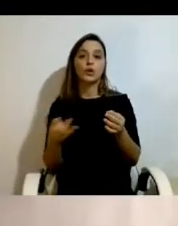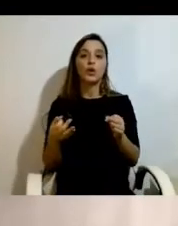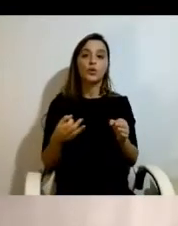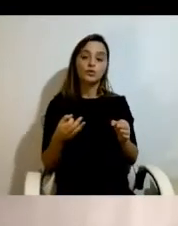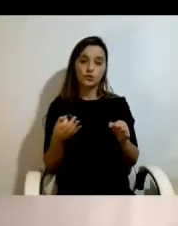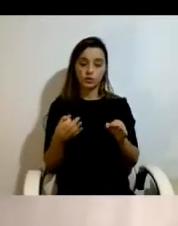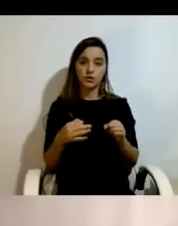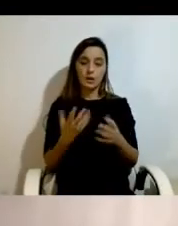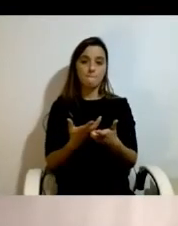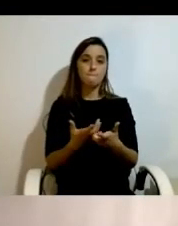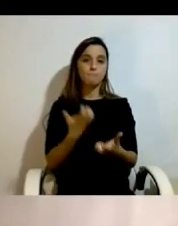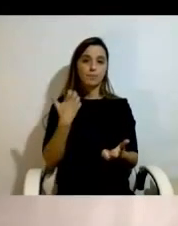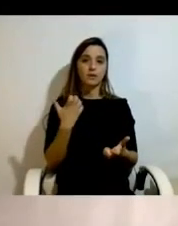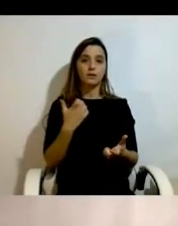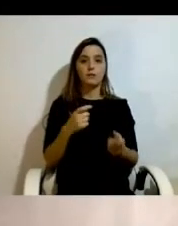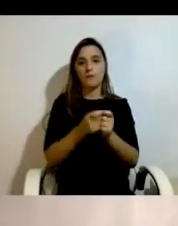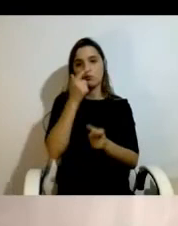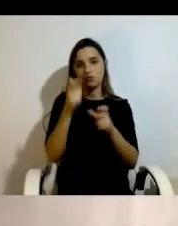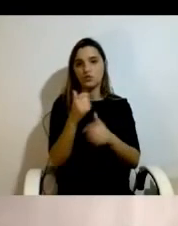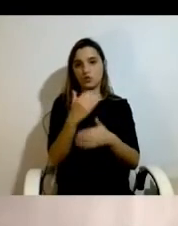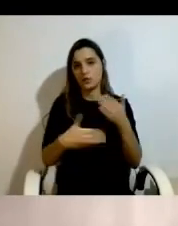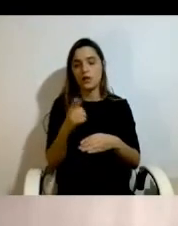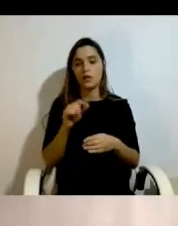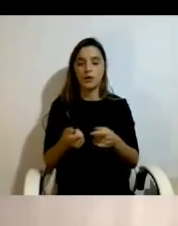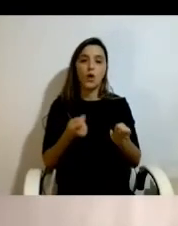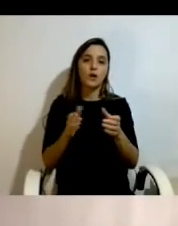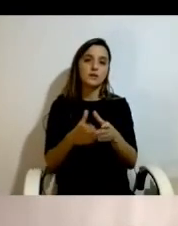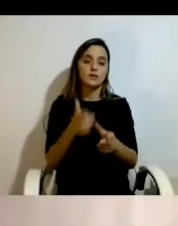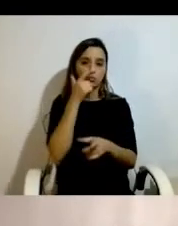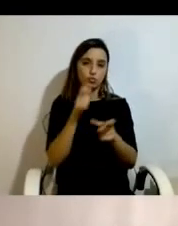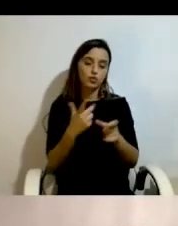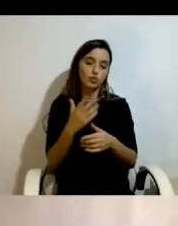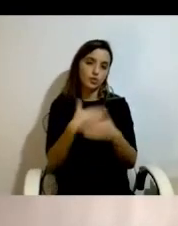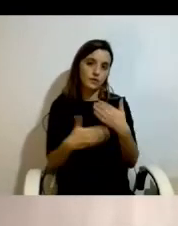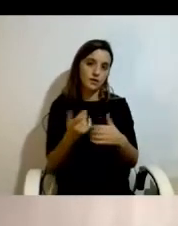impacto junto das pessoas com deficiência e das organizações para pessoas com deficiência informal.